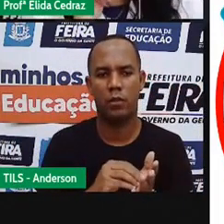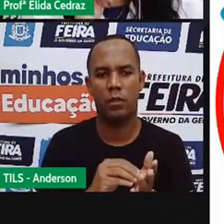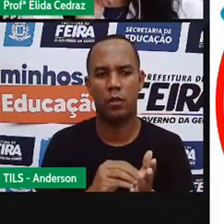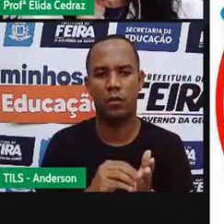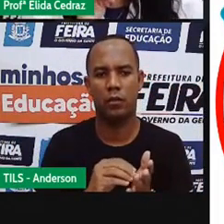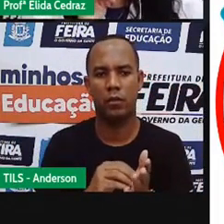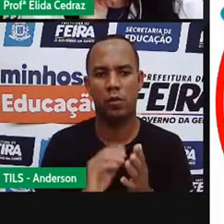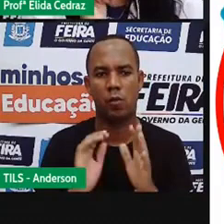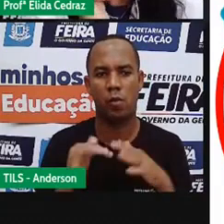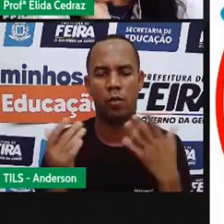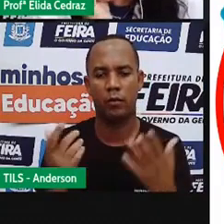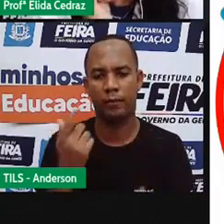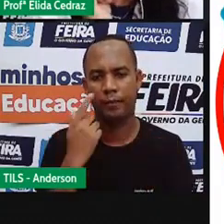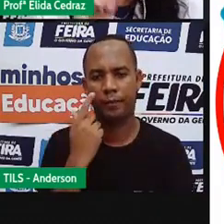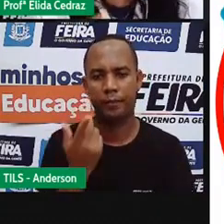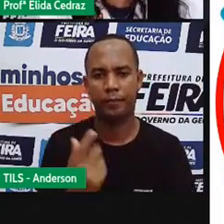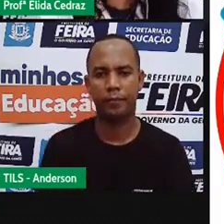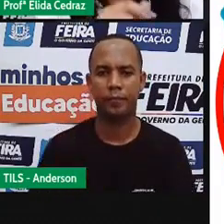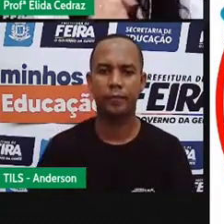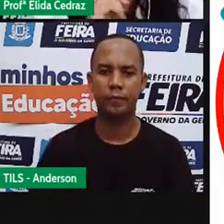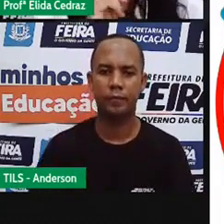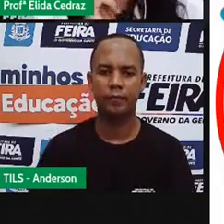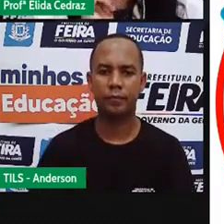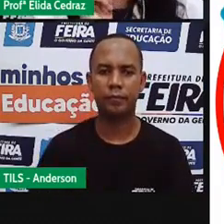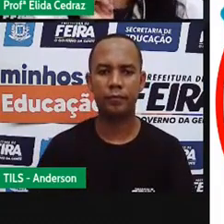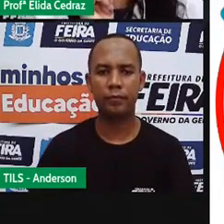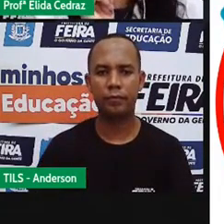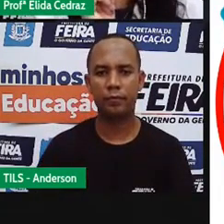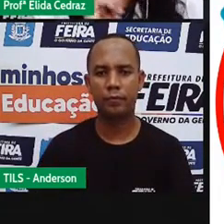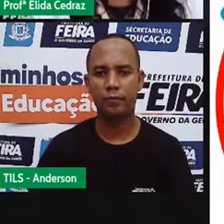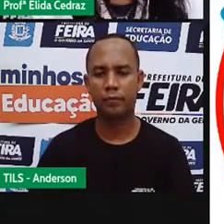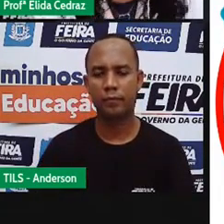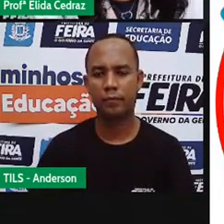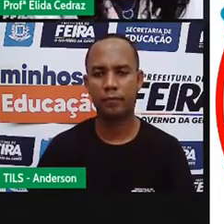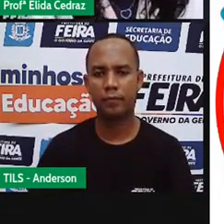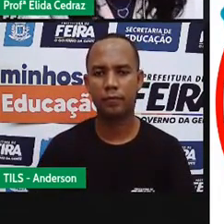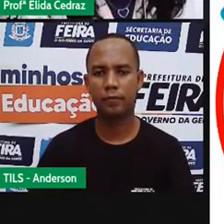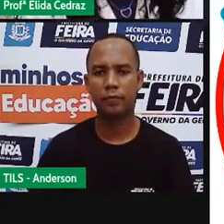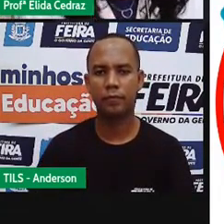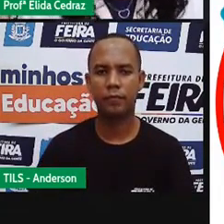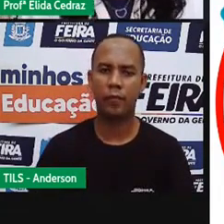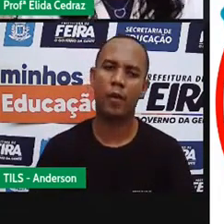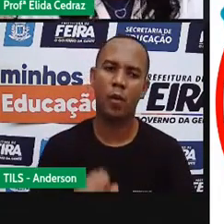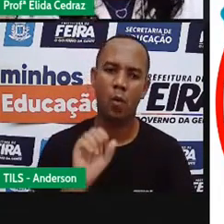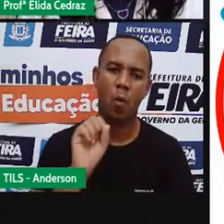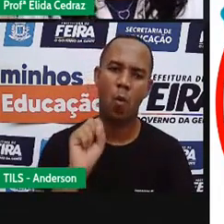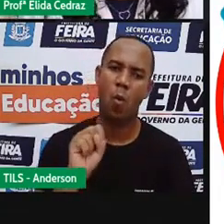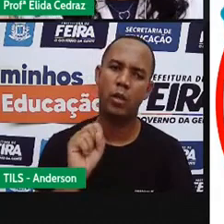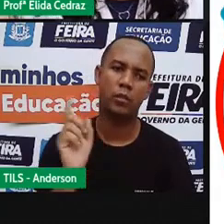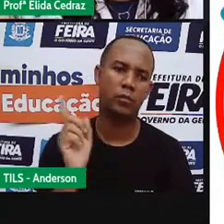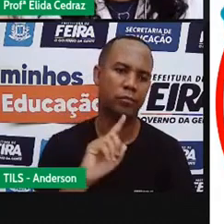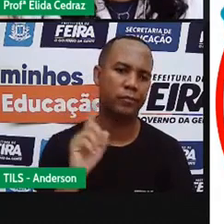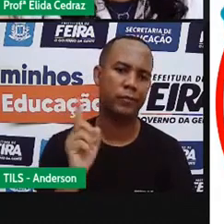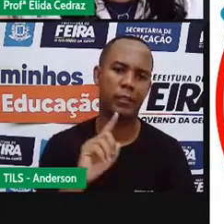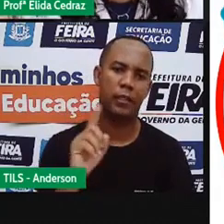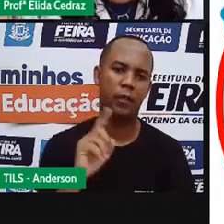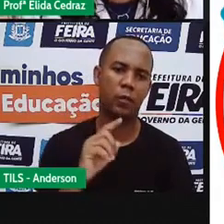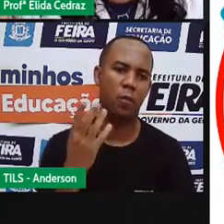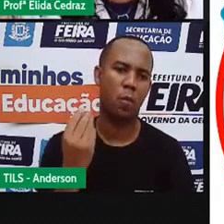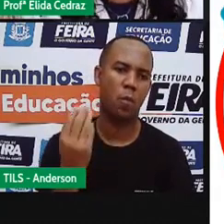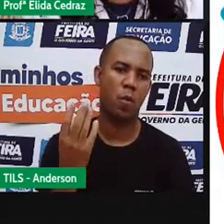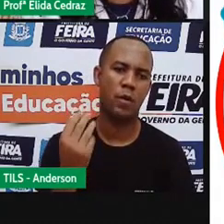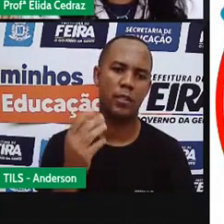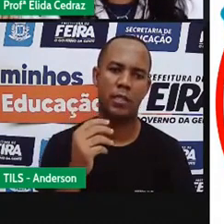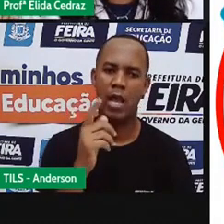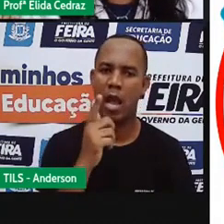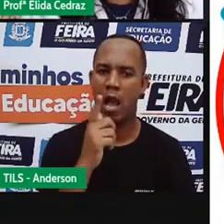treze litros. qual é o balde que ele vai escolher? O oito, a gente já viu que não dá. É muita